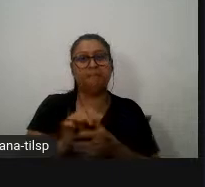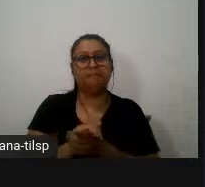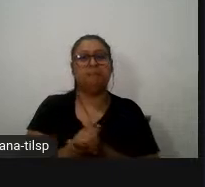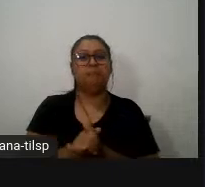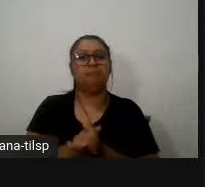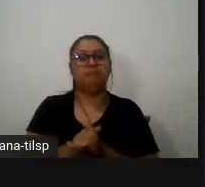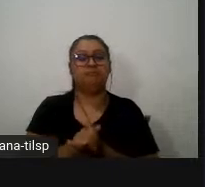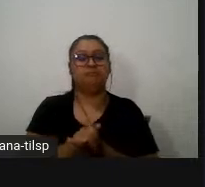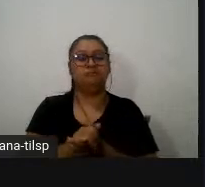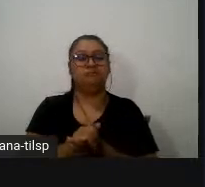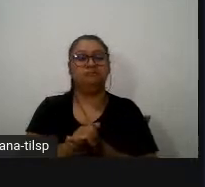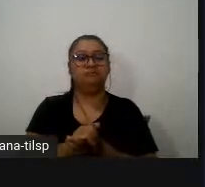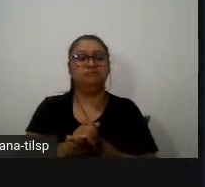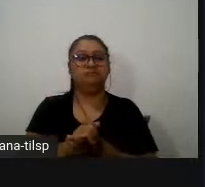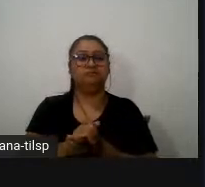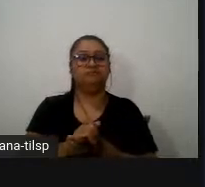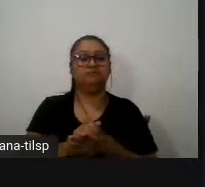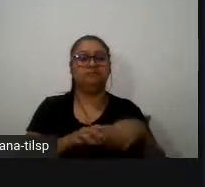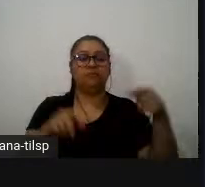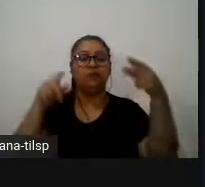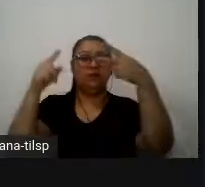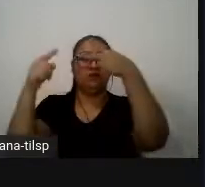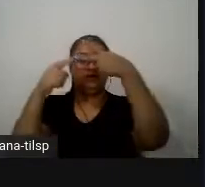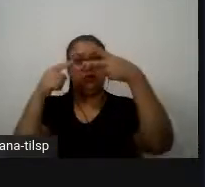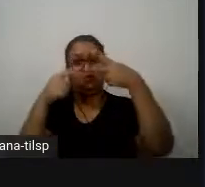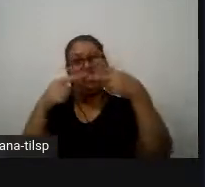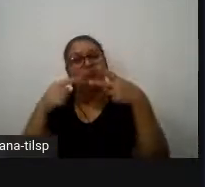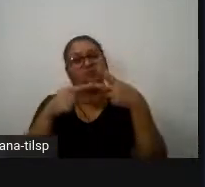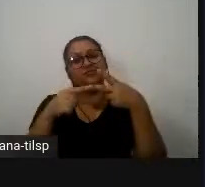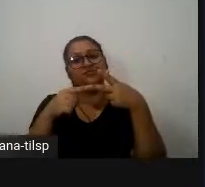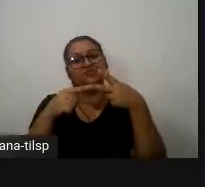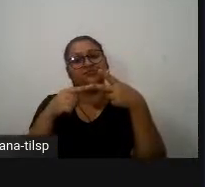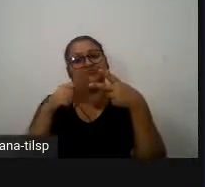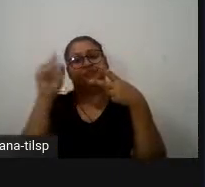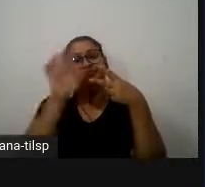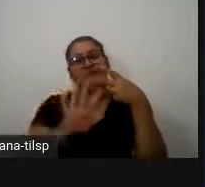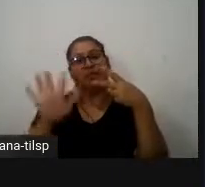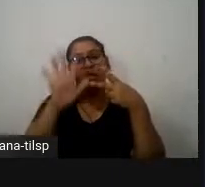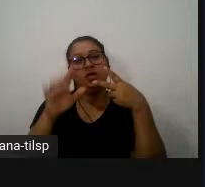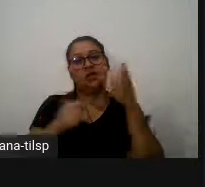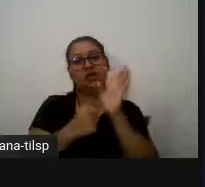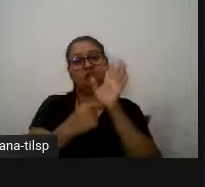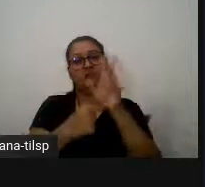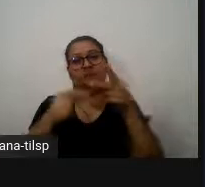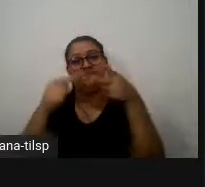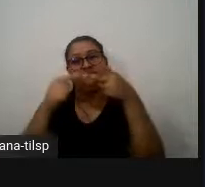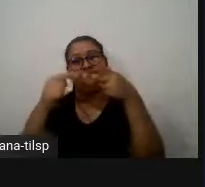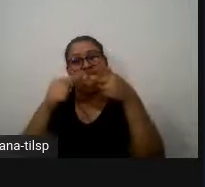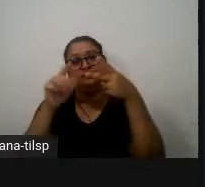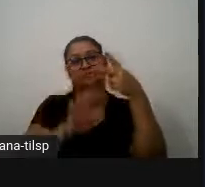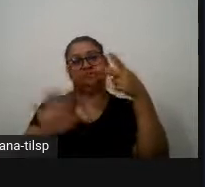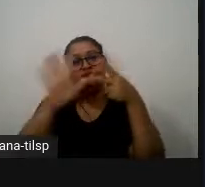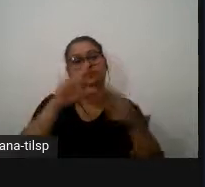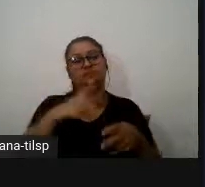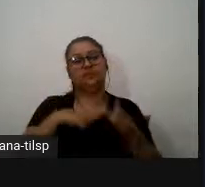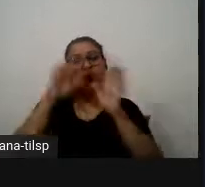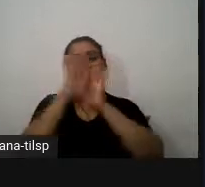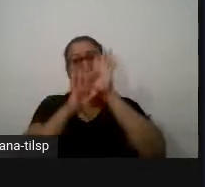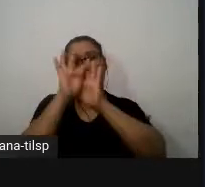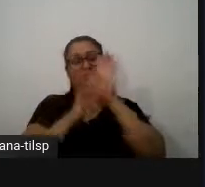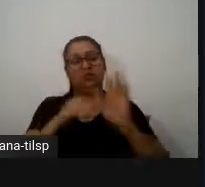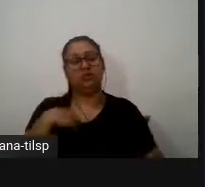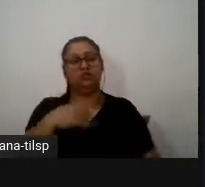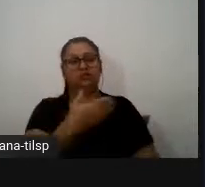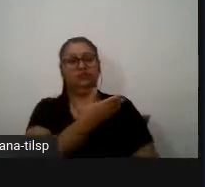um segundo exemplo aqui é uma breve apresentação relativamente ao plano de texto de um segundo texto intitulado